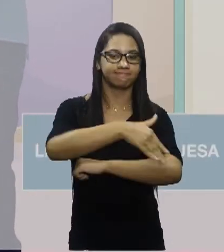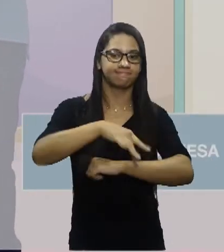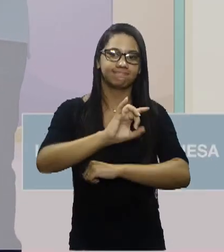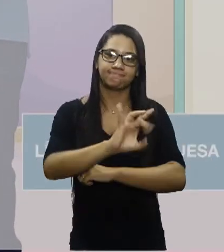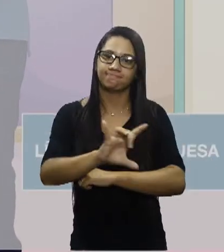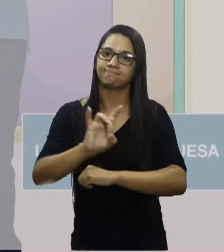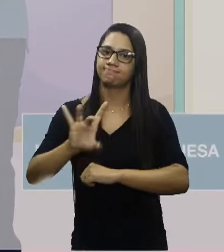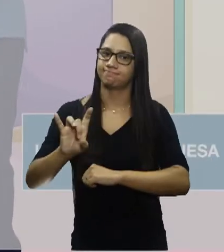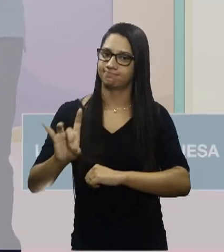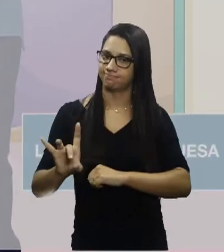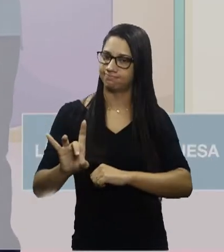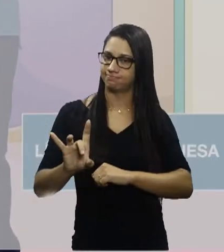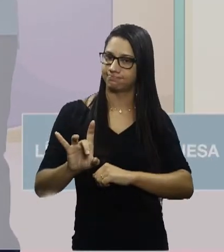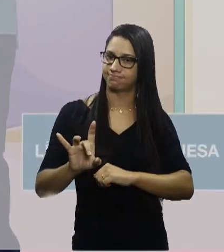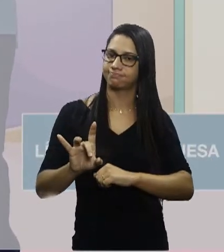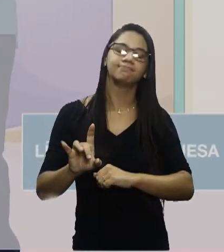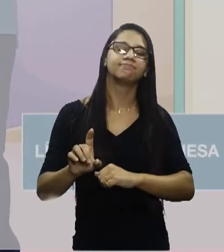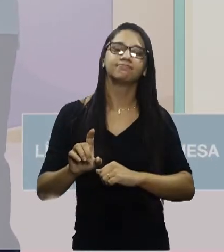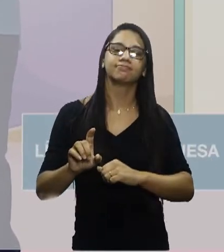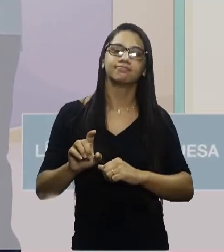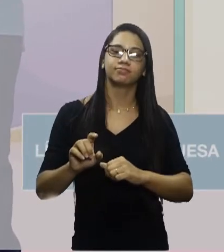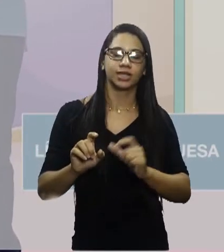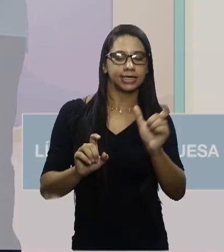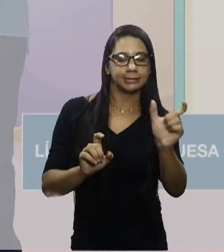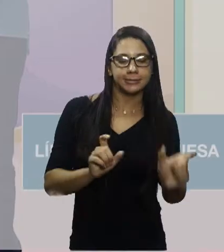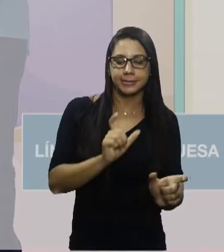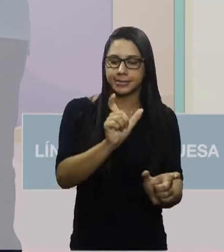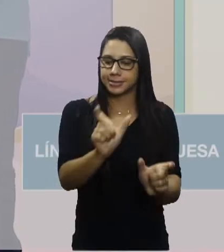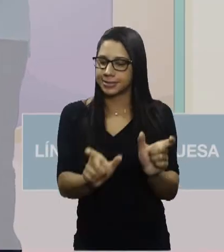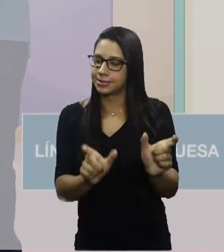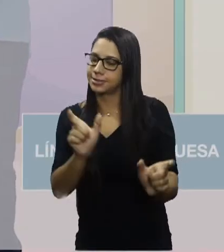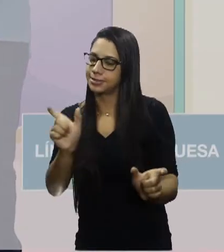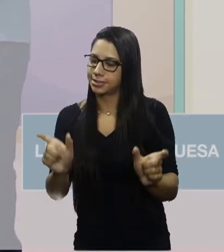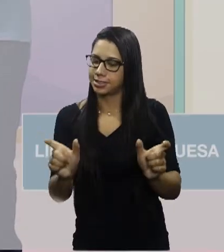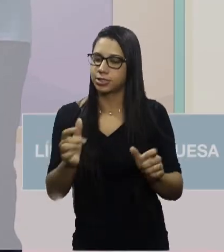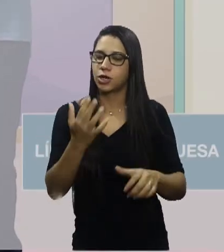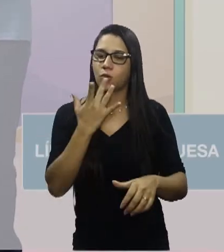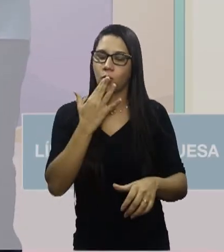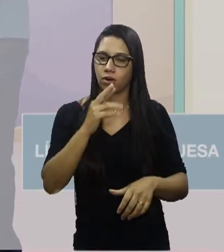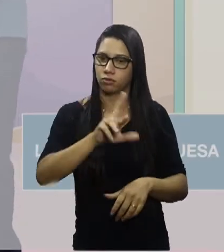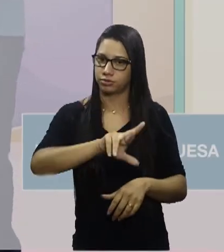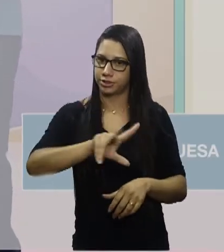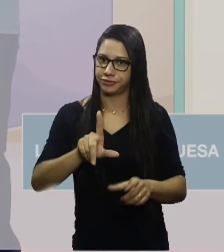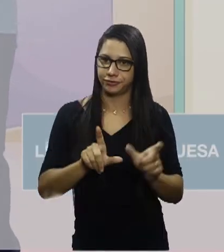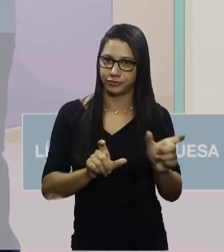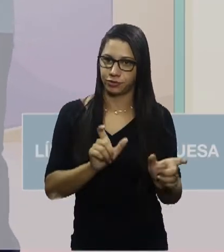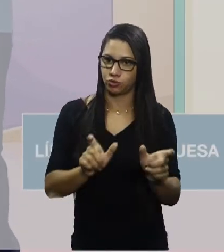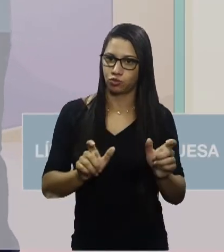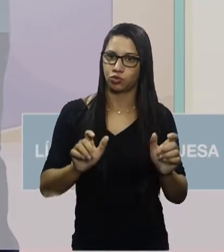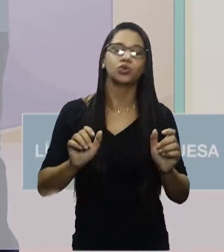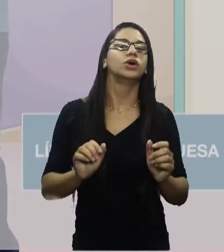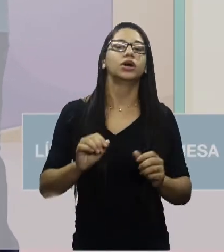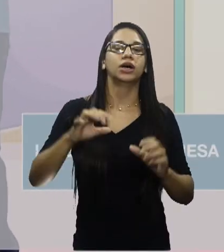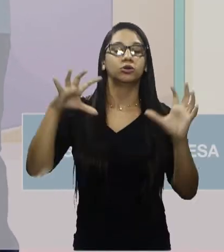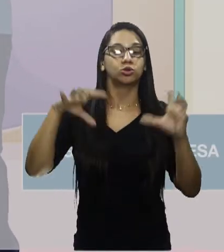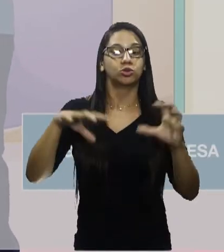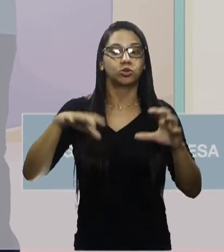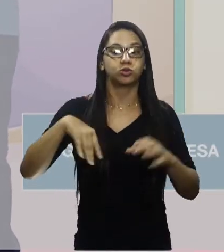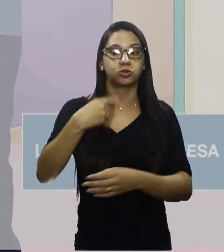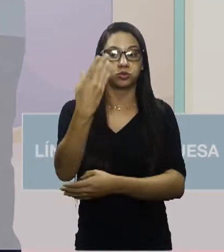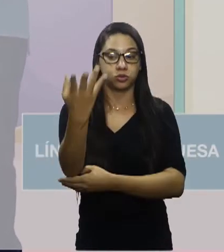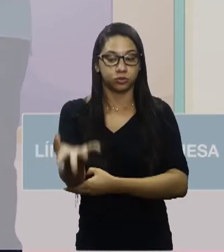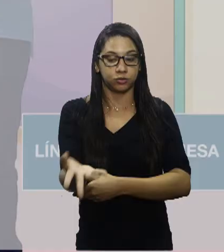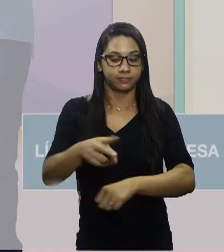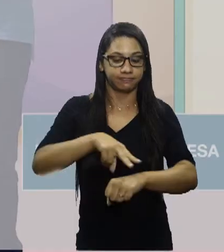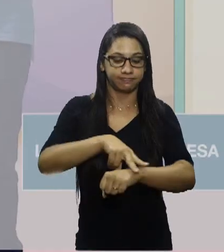cada trecho aí, destacado com a cor diferente, né? A tempestade derrubou árvores em